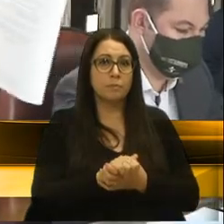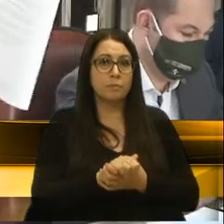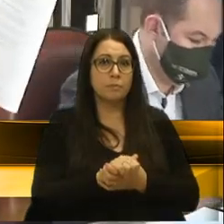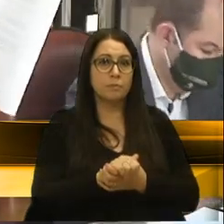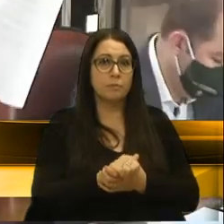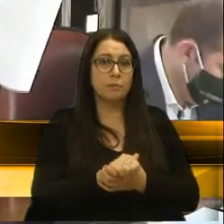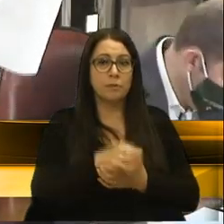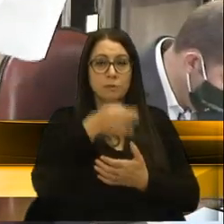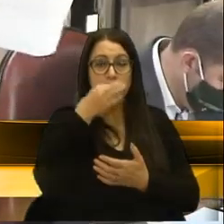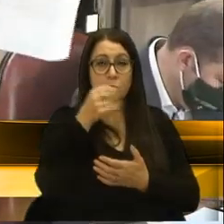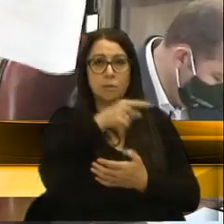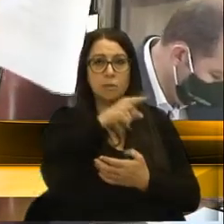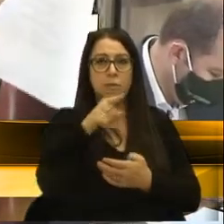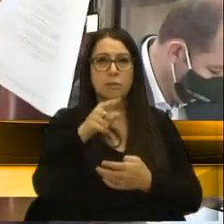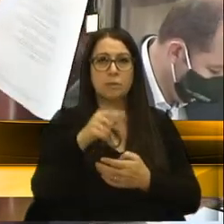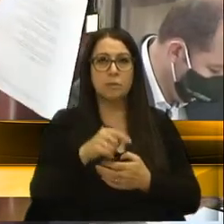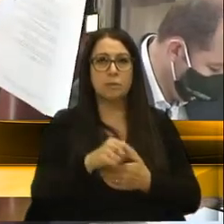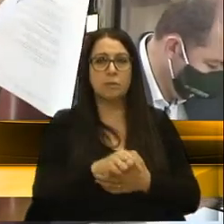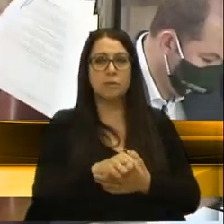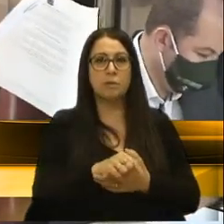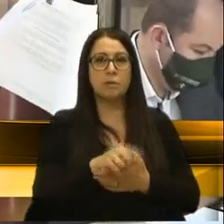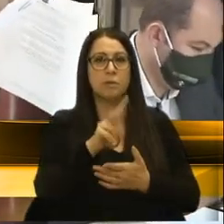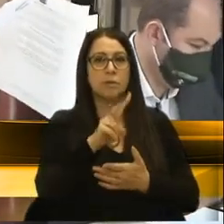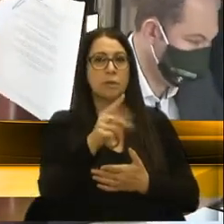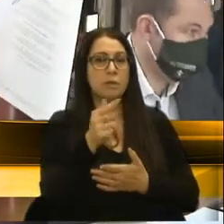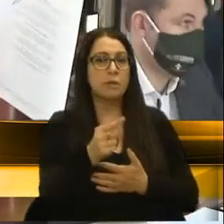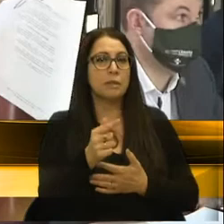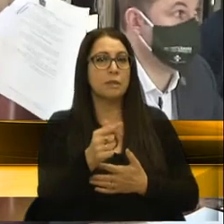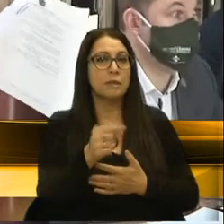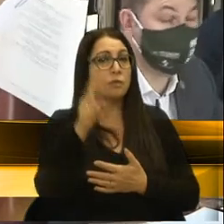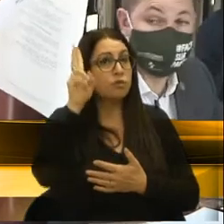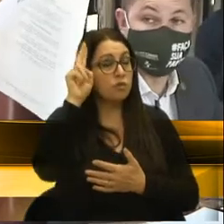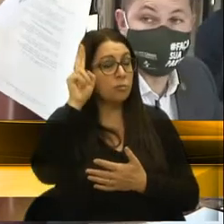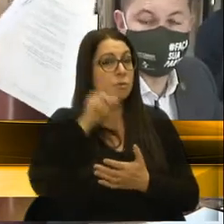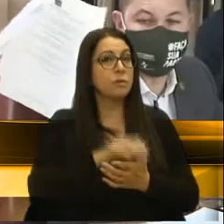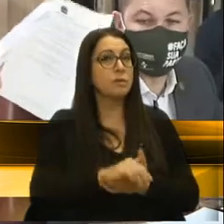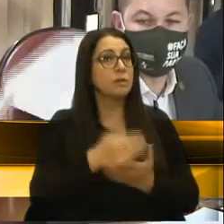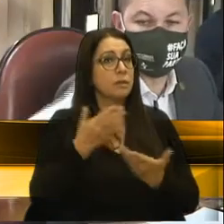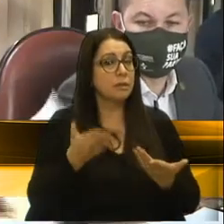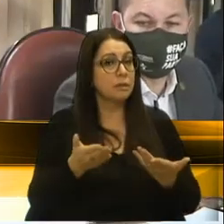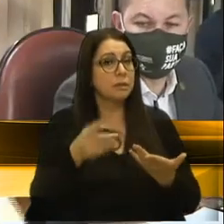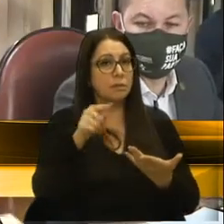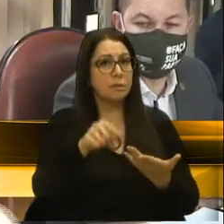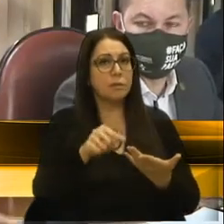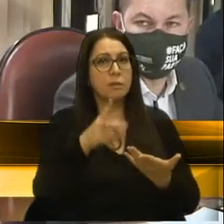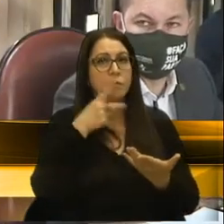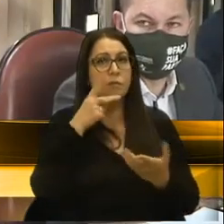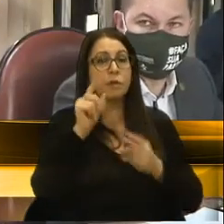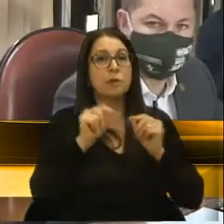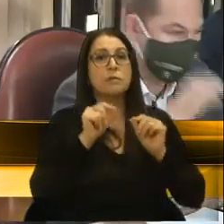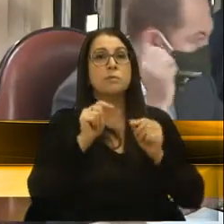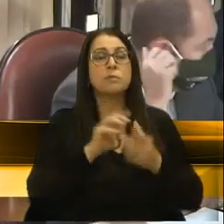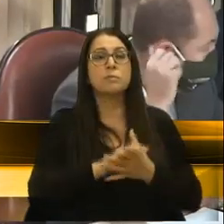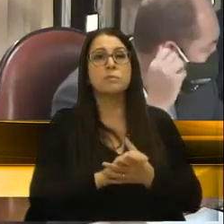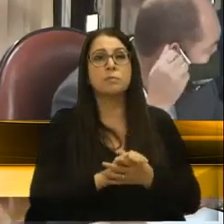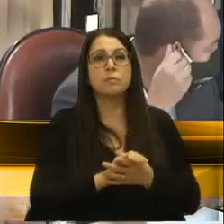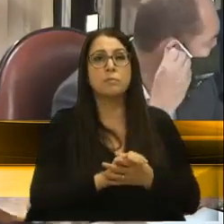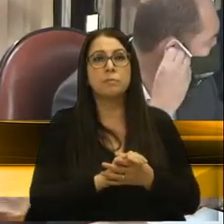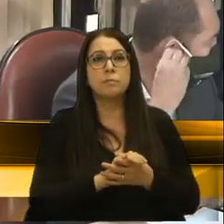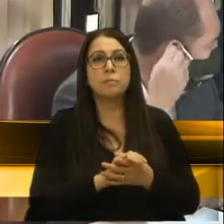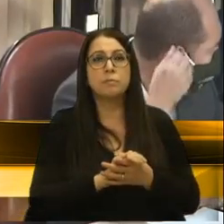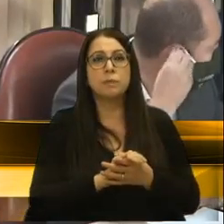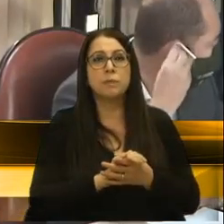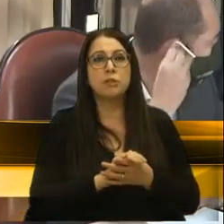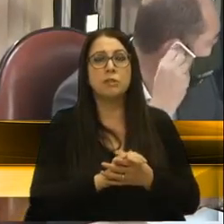Esse parecer foi dado em 27 de abril. Então, aqui ele fala sobre a questão de ter